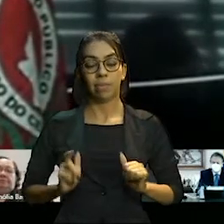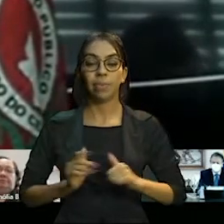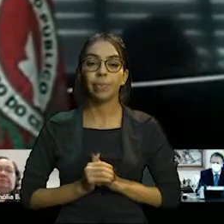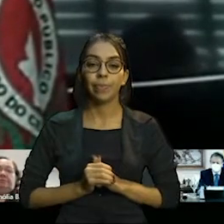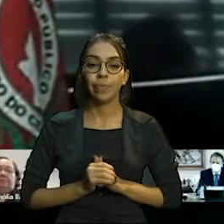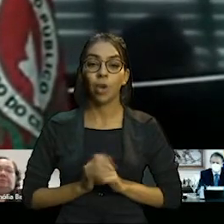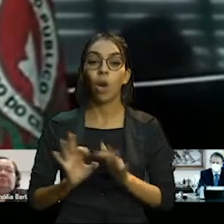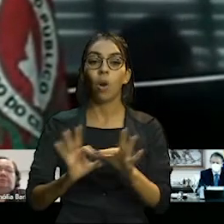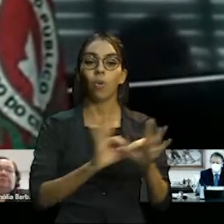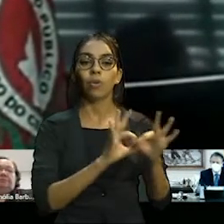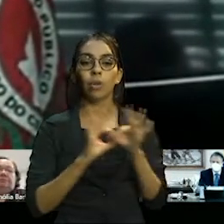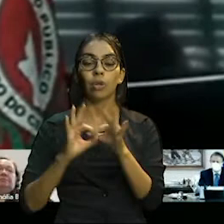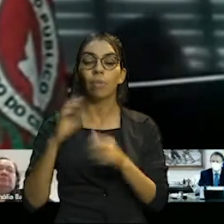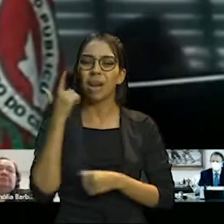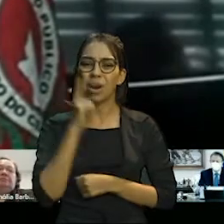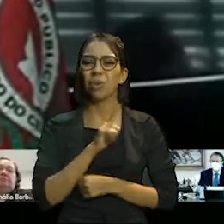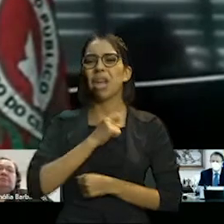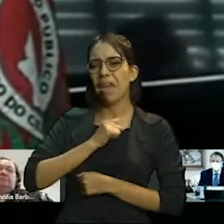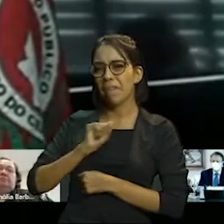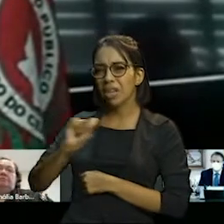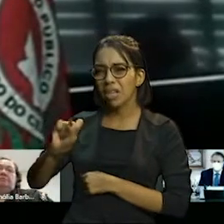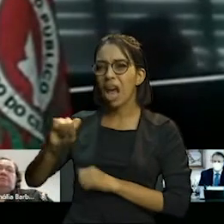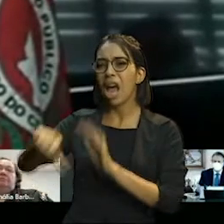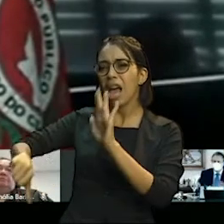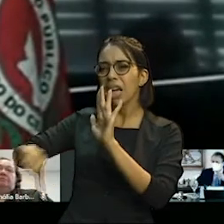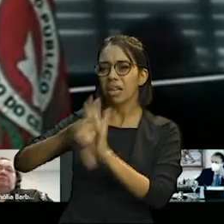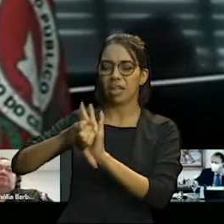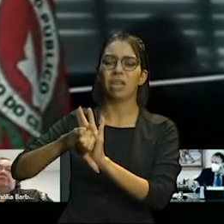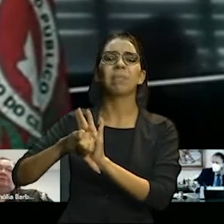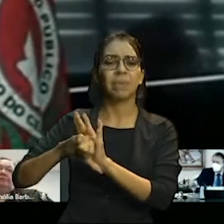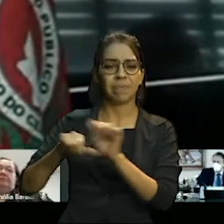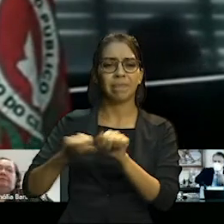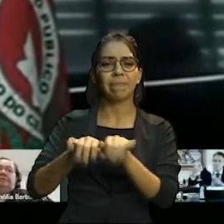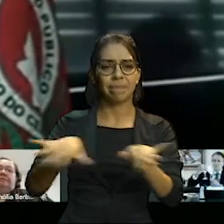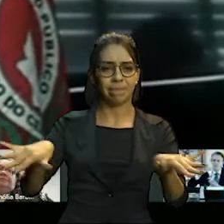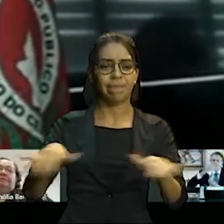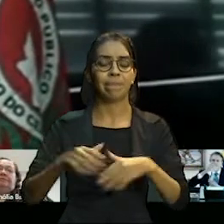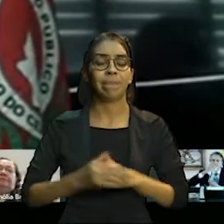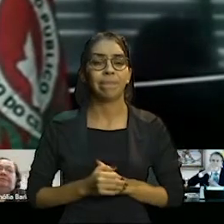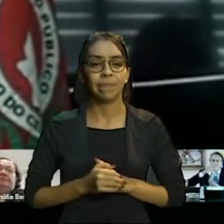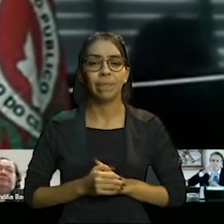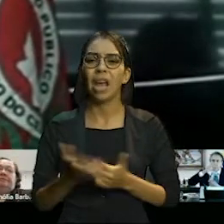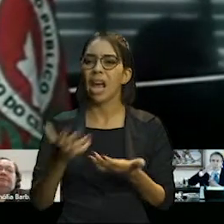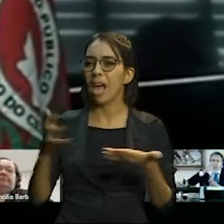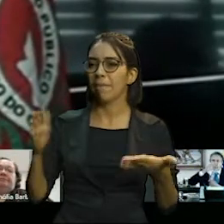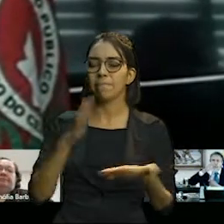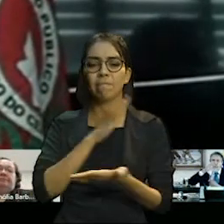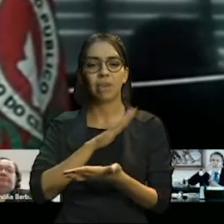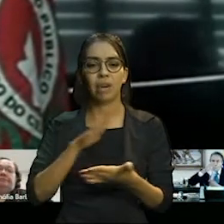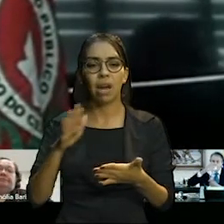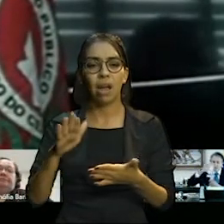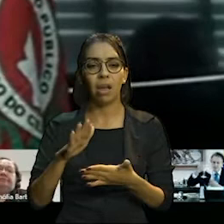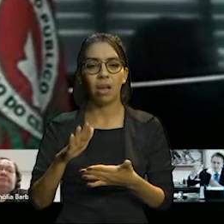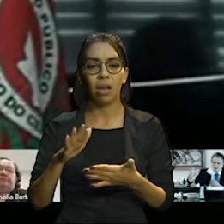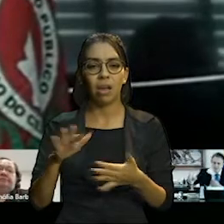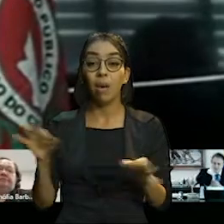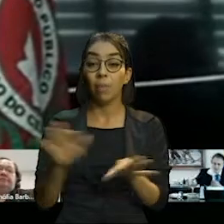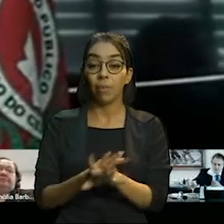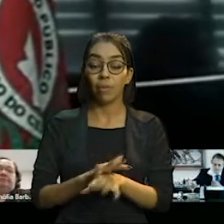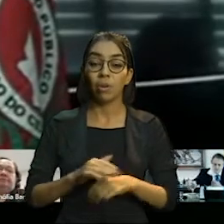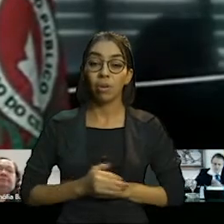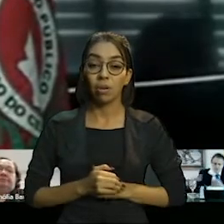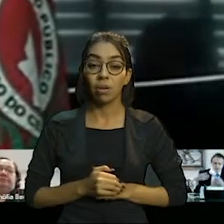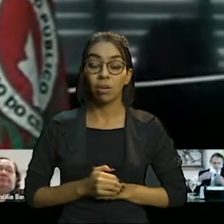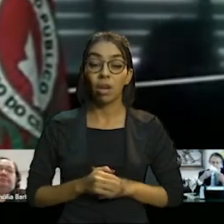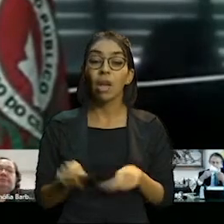combater o avanço das organizações criminosas. Enfim, nós temos que estar cada vez mais unidos para ajudarmos a